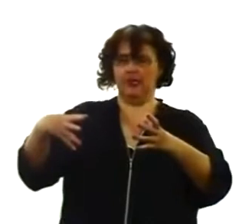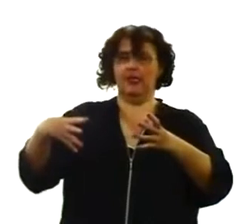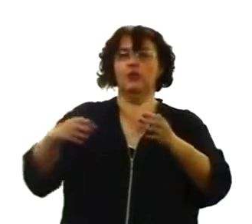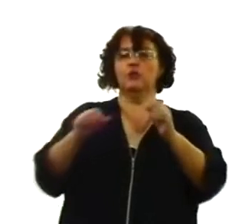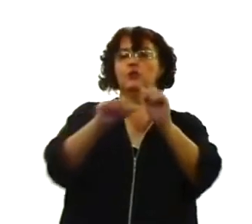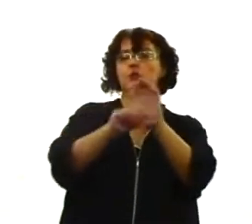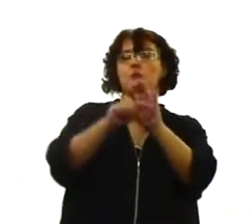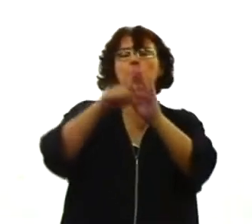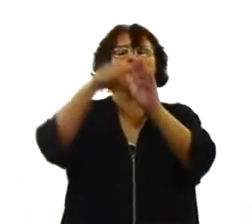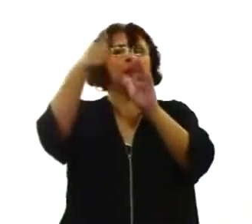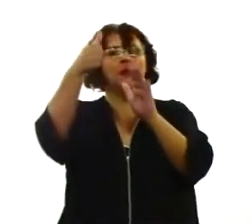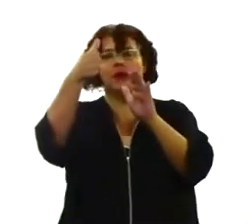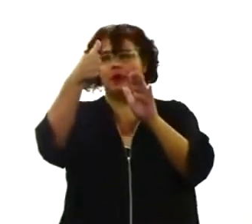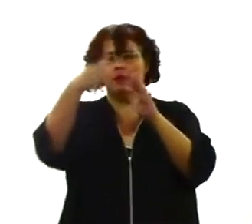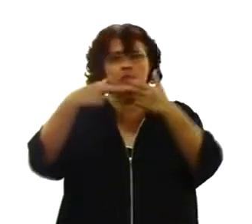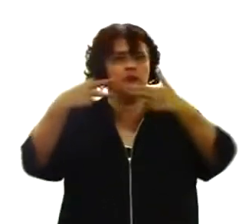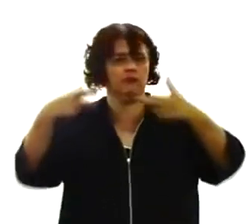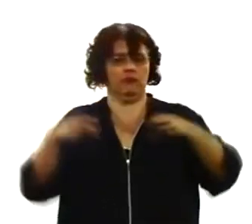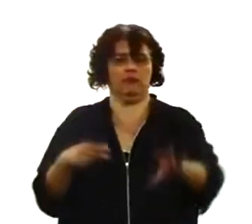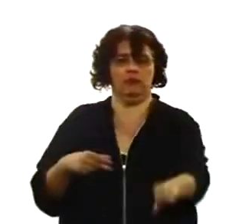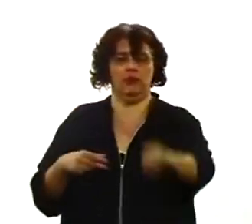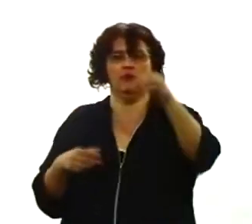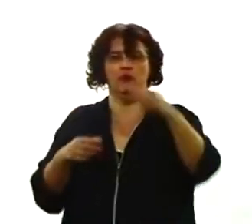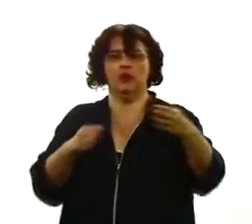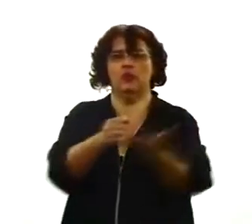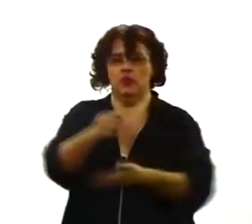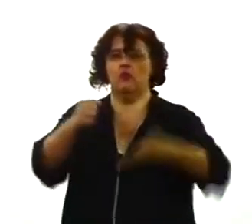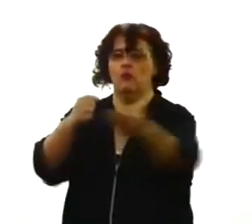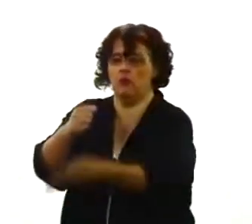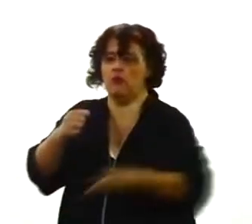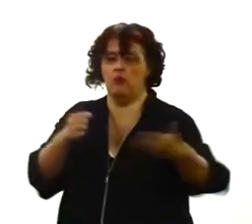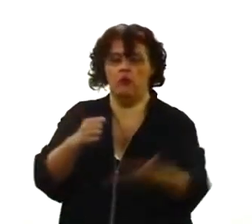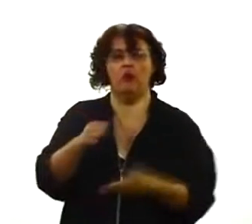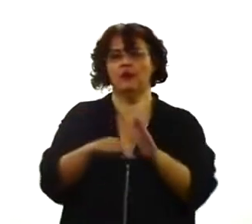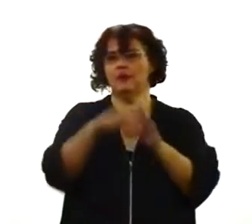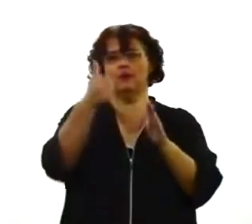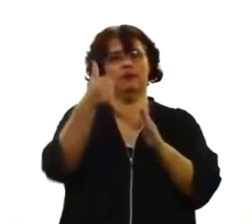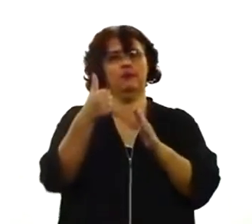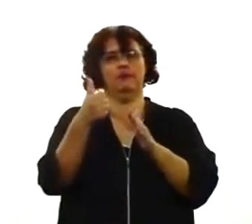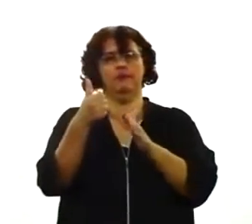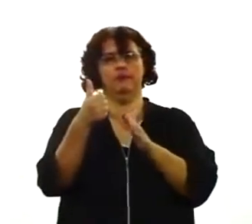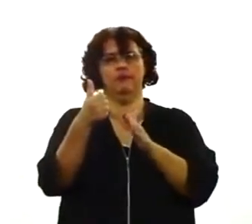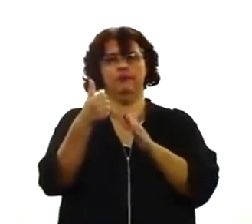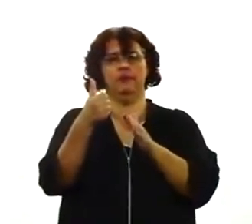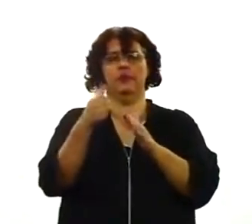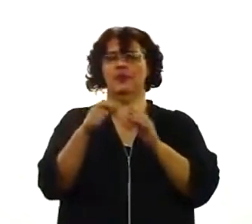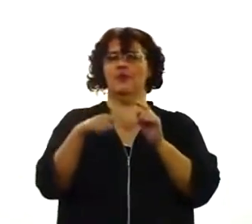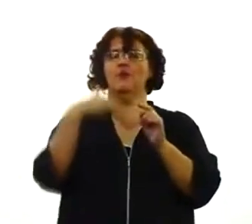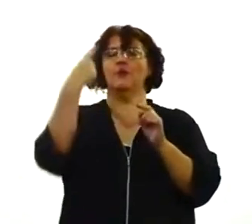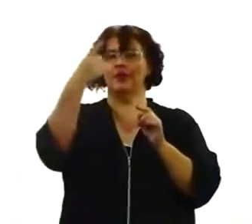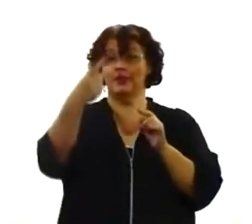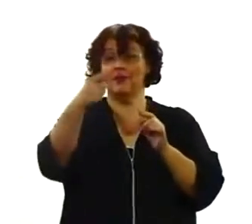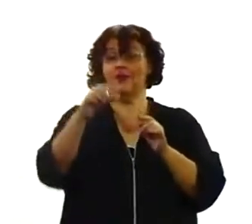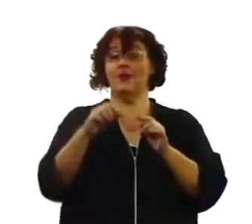bom, poderia ser trigo, poderia ser muita coisa, mas o mais comum era a cevada, que depois produziria a